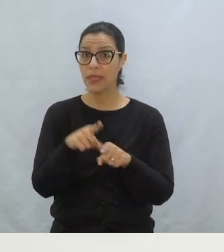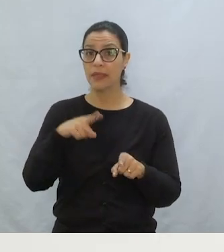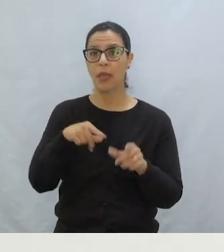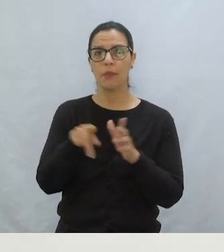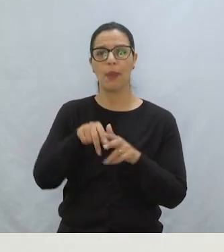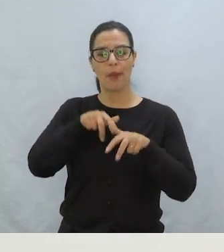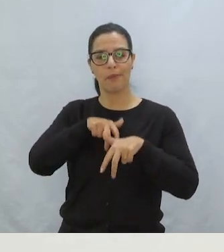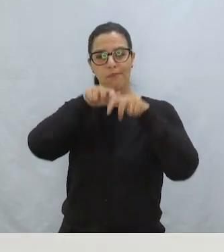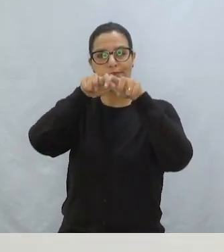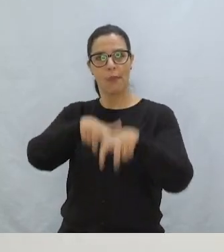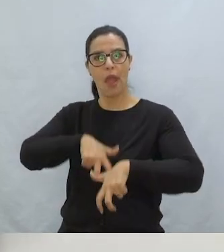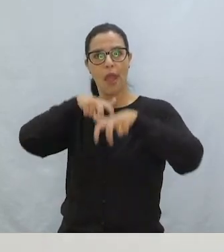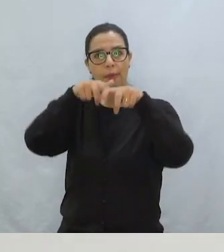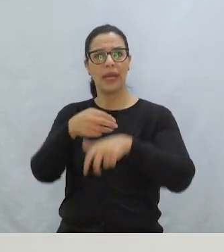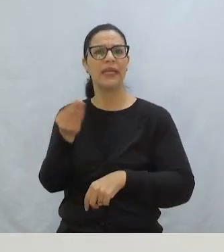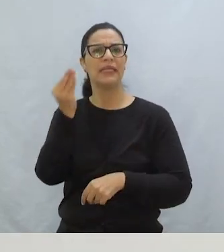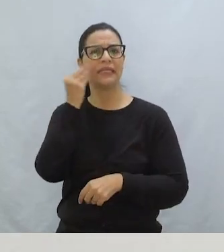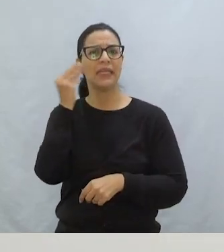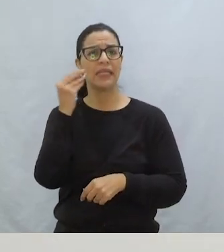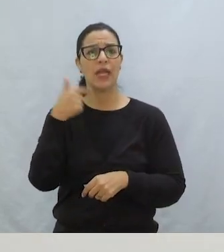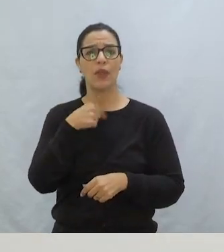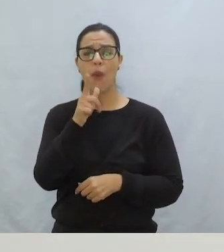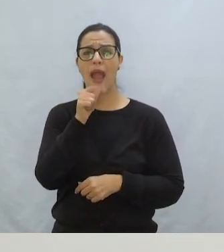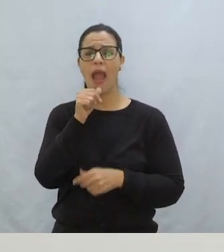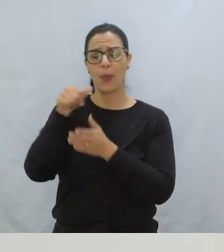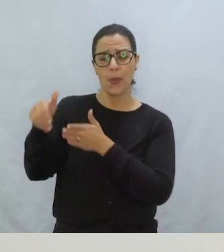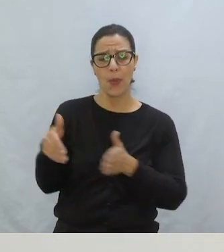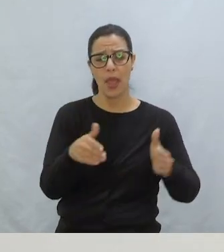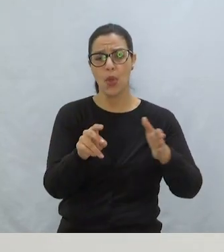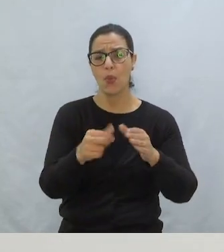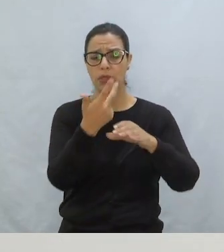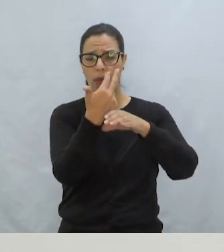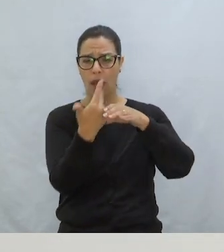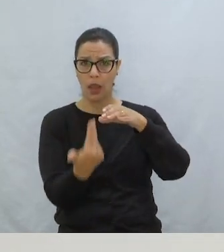dos cabritinhos que tentaram me afogar lá no rio